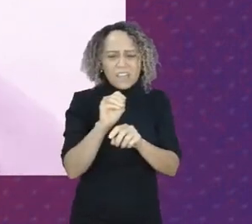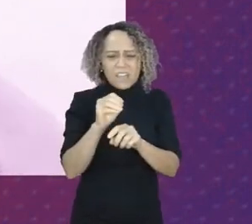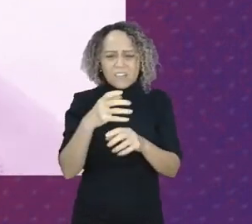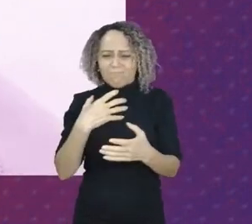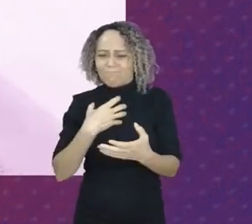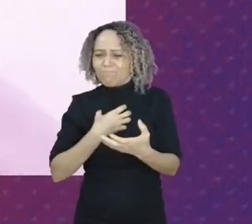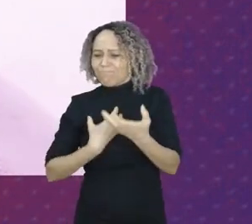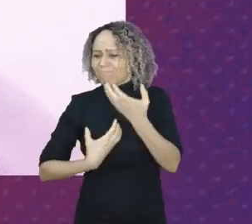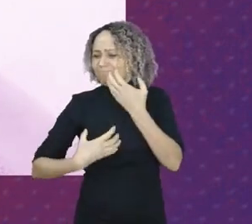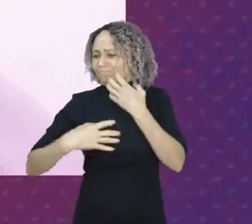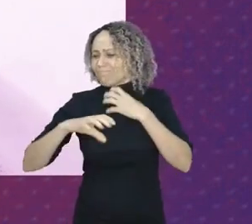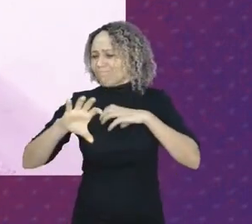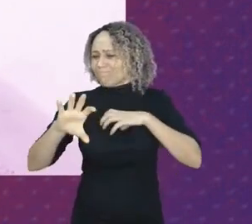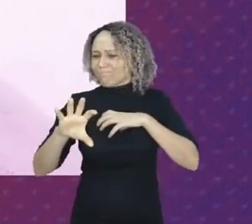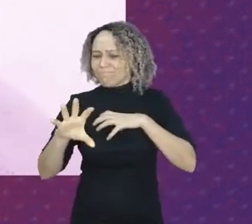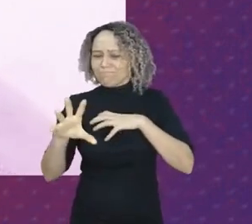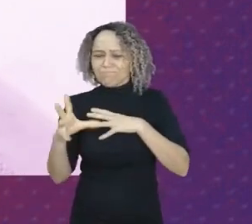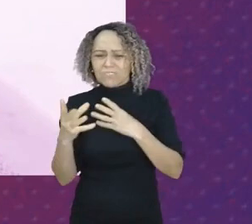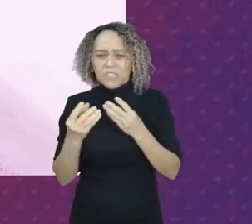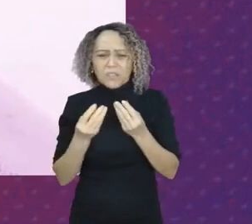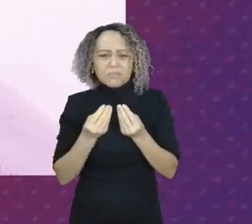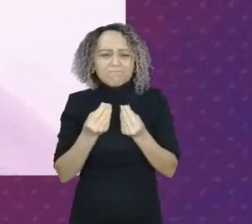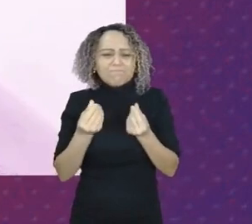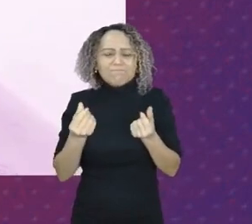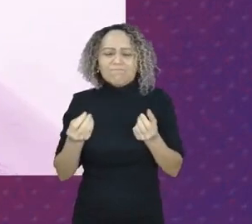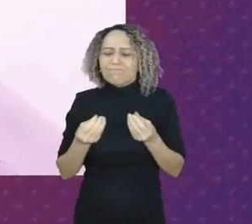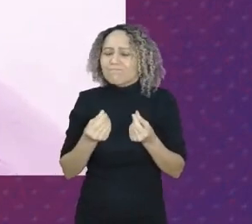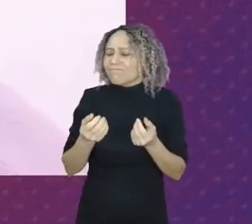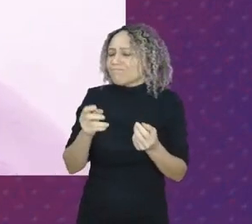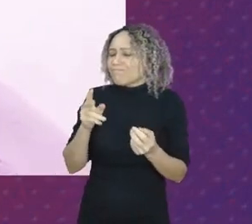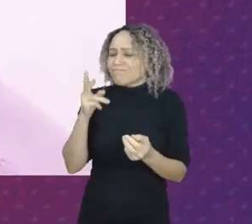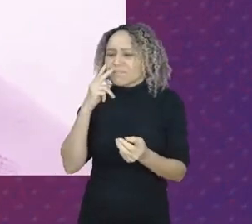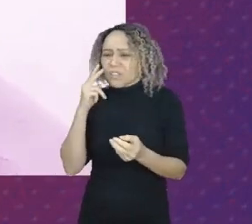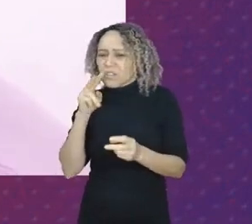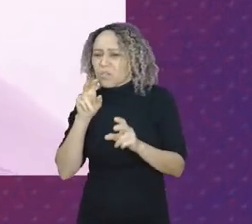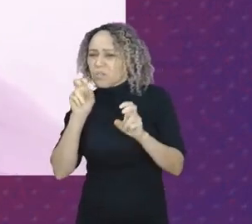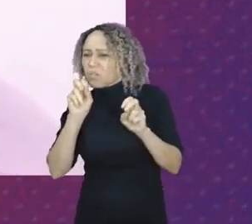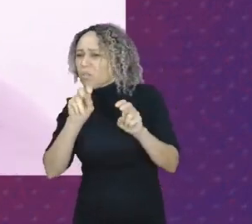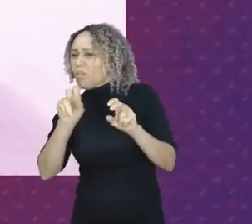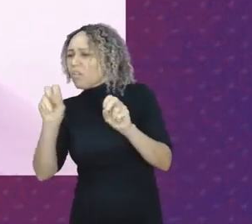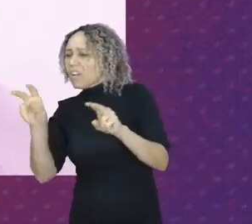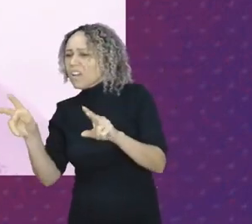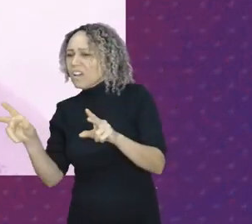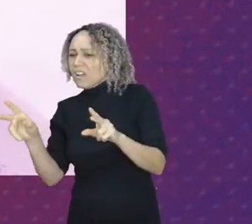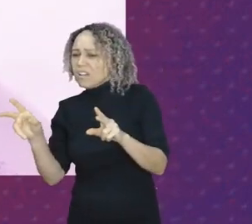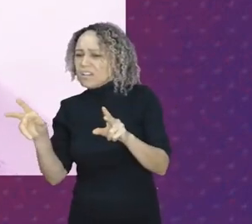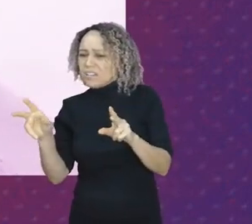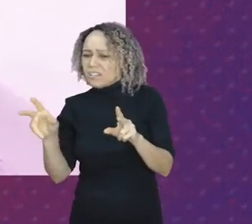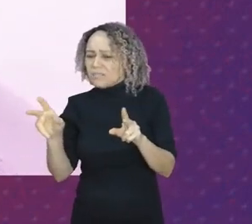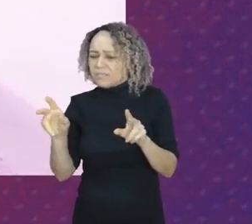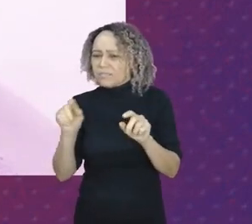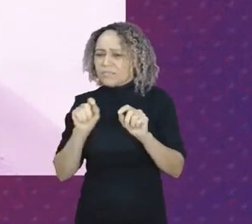sexto sentido, do pensar, do olhar, do trejeito, e a mulher traz isso.